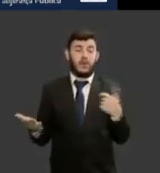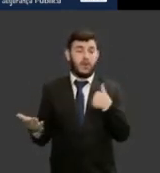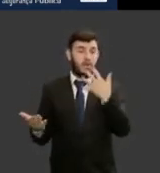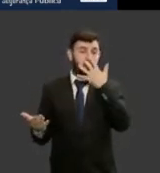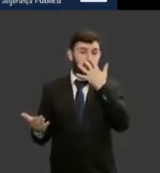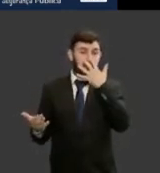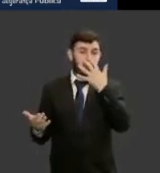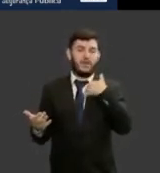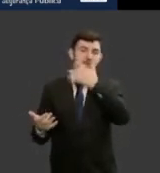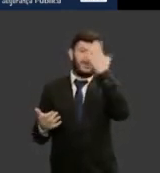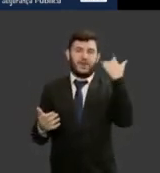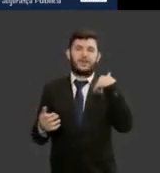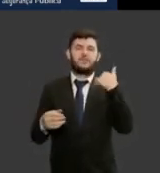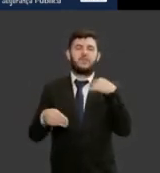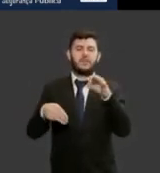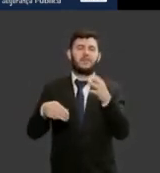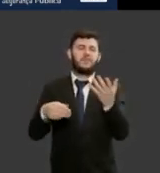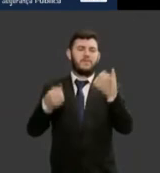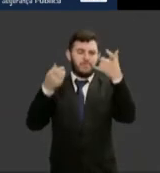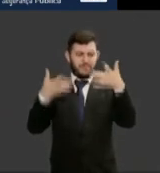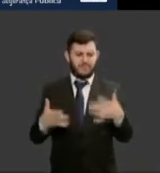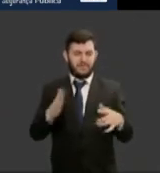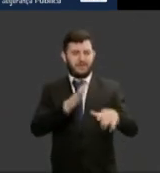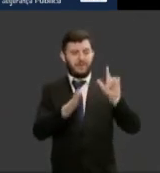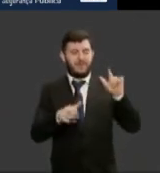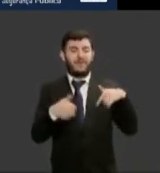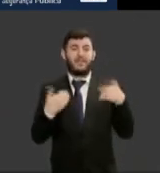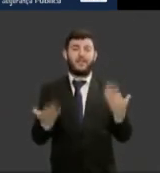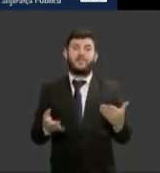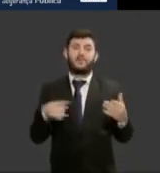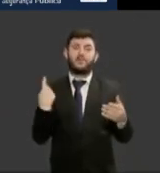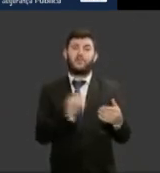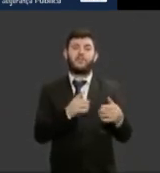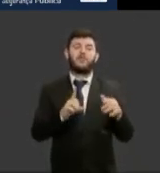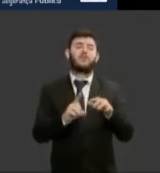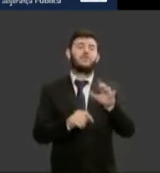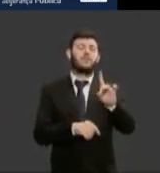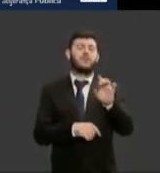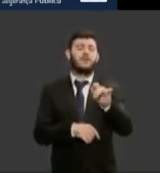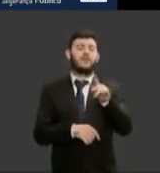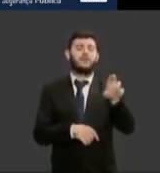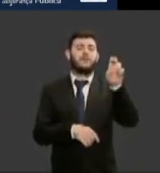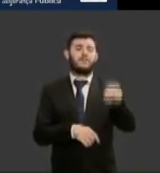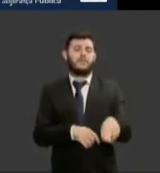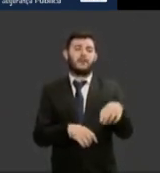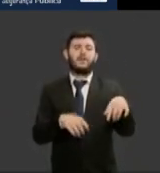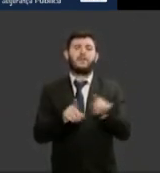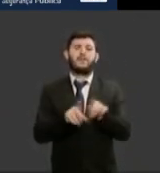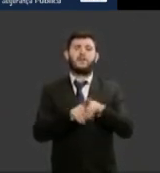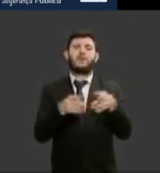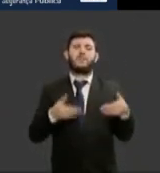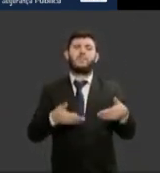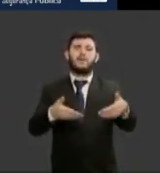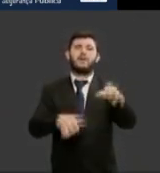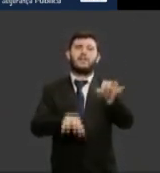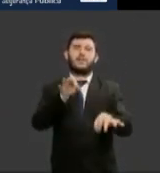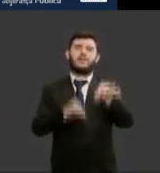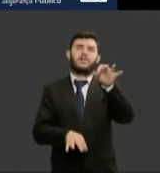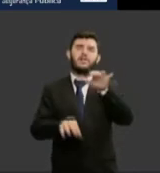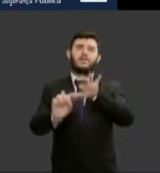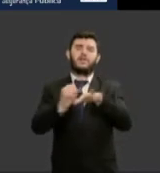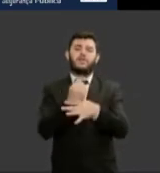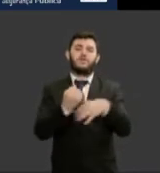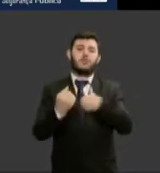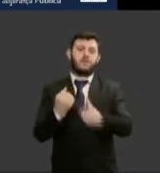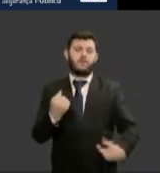que já falaram anteriormente estamos à disposição no Departamento Penitenciário Nacional e também no próprio Ministério da Justiça e Segurança